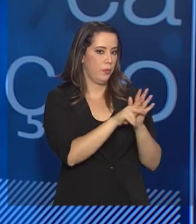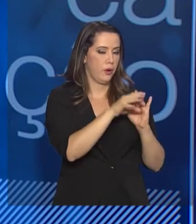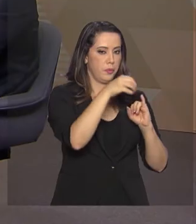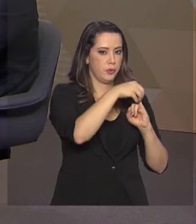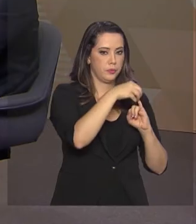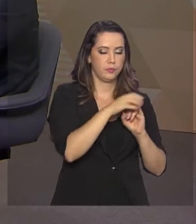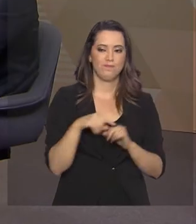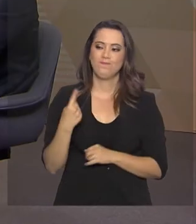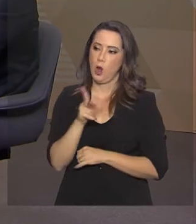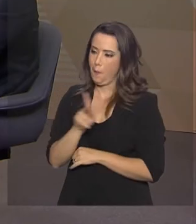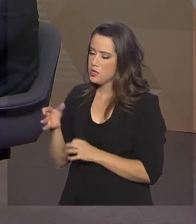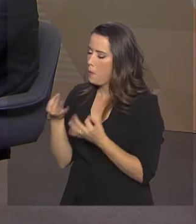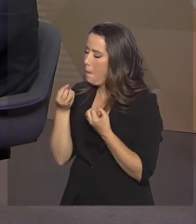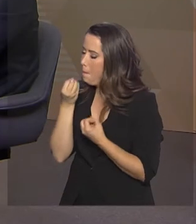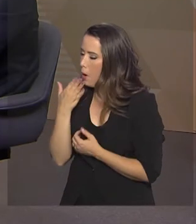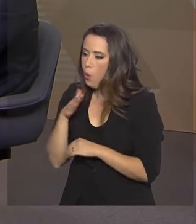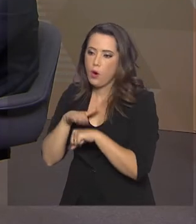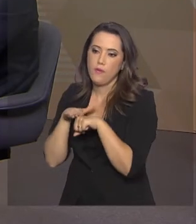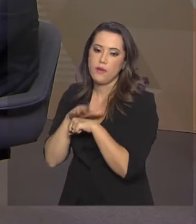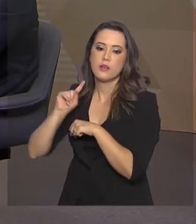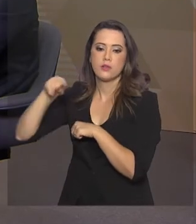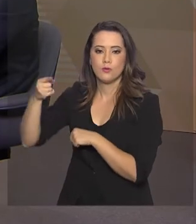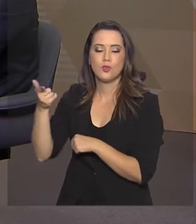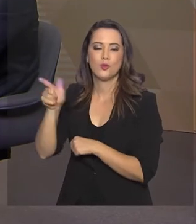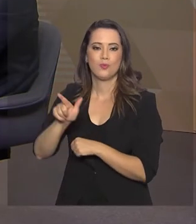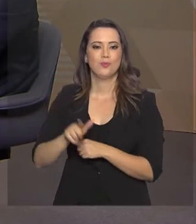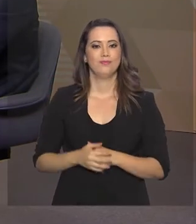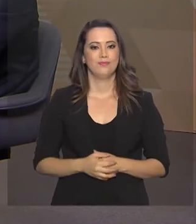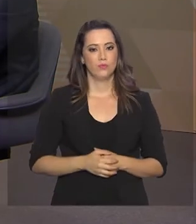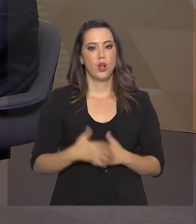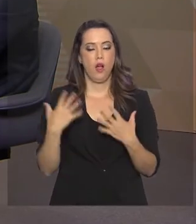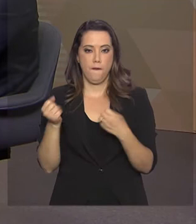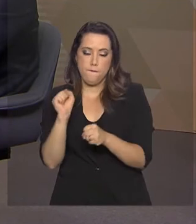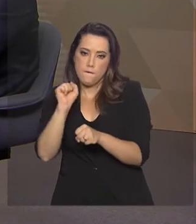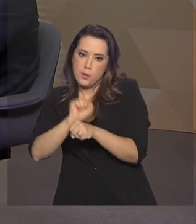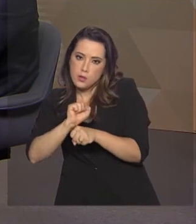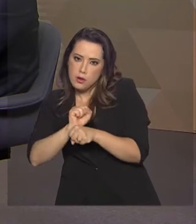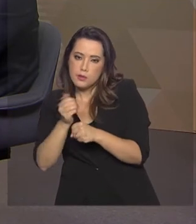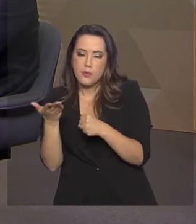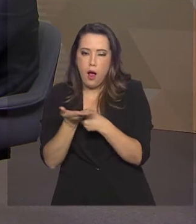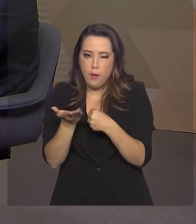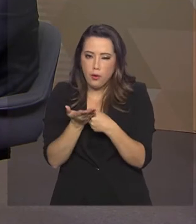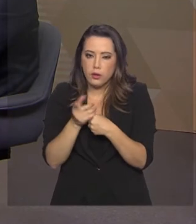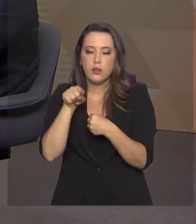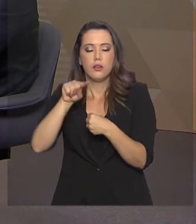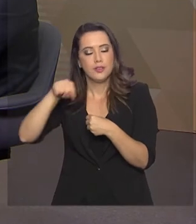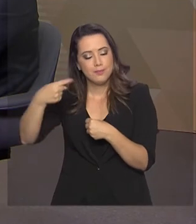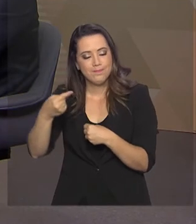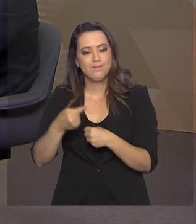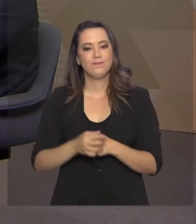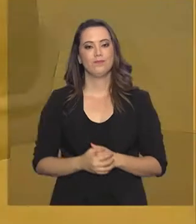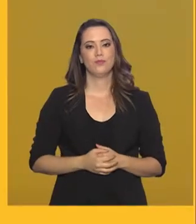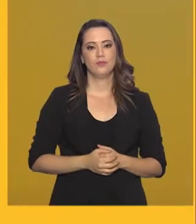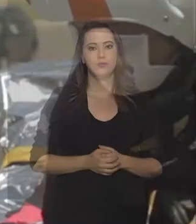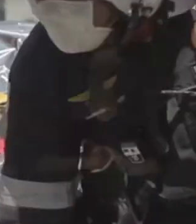Presidente, a nossa conversa está ótima e a gente continua em instantes. Vamos fazer um breve intervalo e voltamos já.